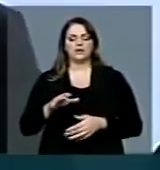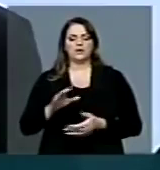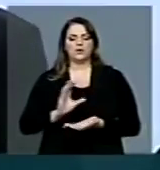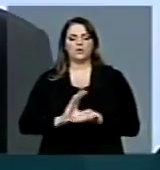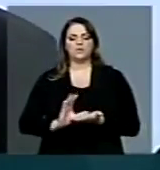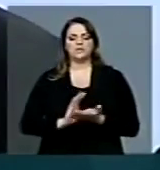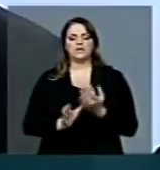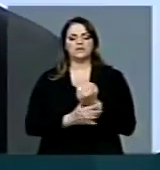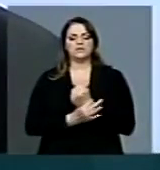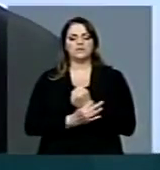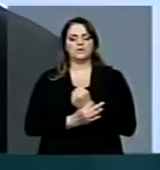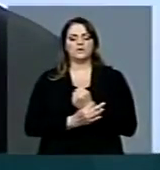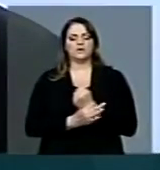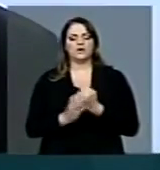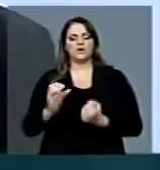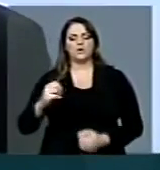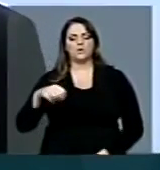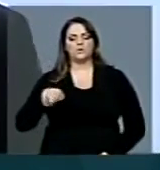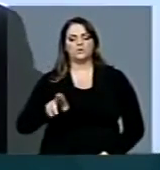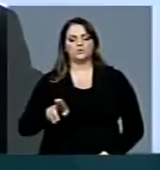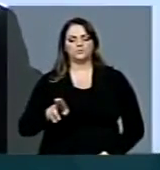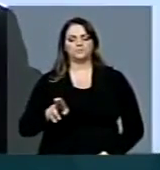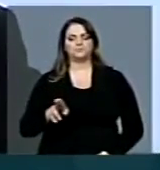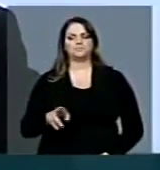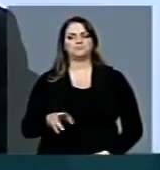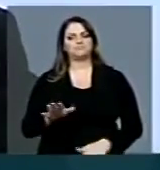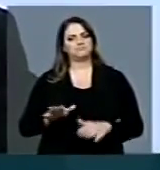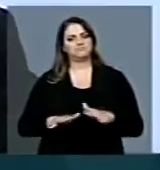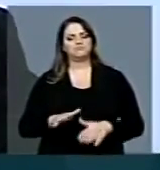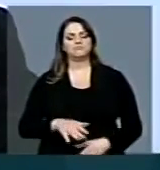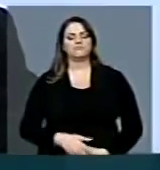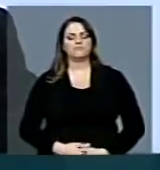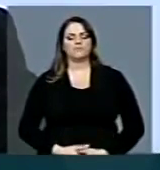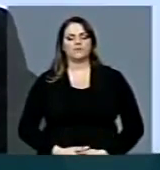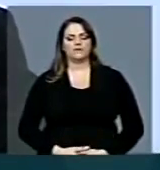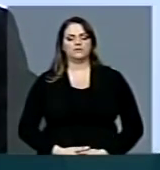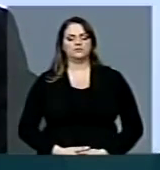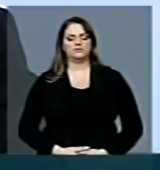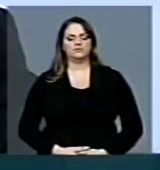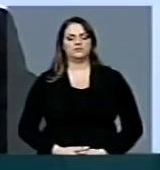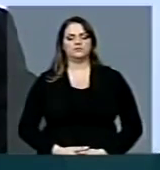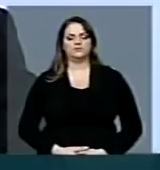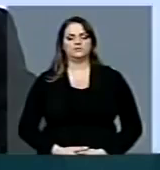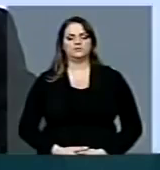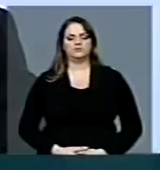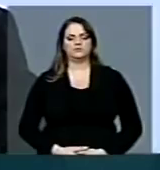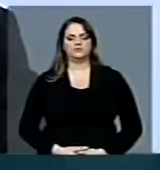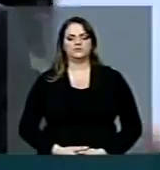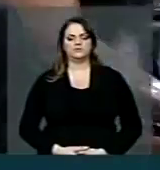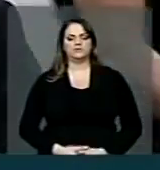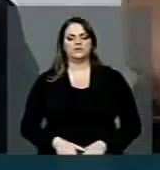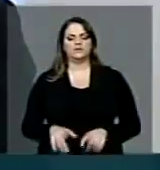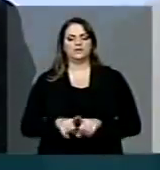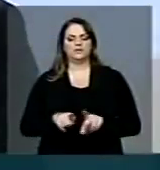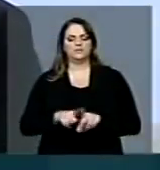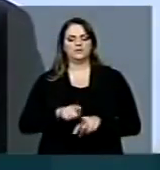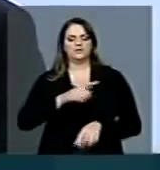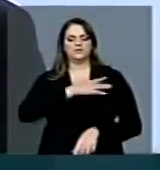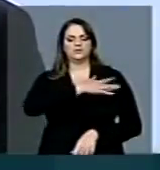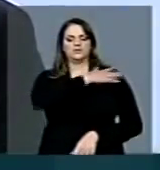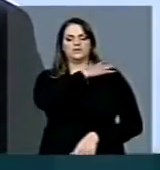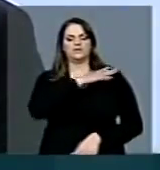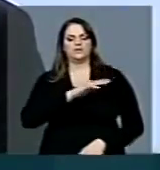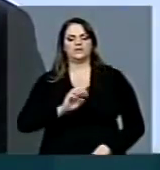Segurança da ONU, esse debate? Também, general Sinclair,